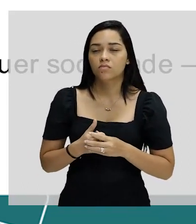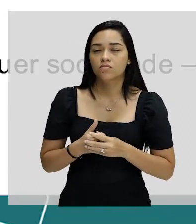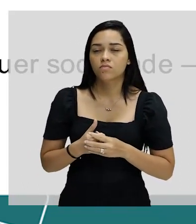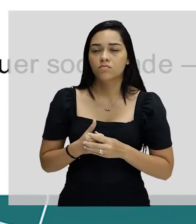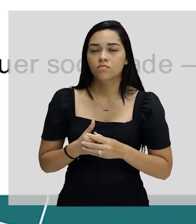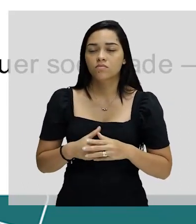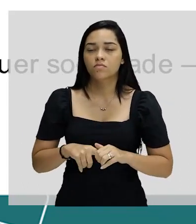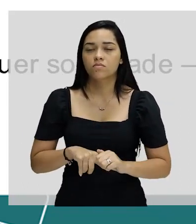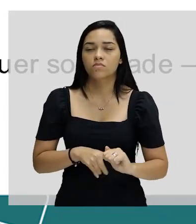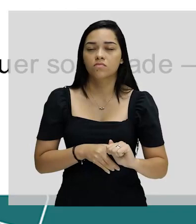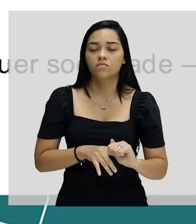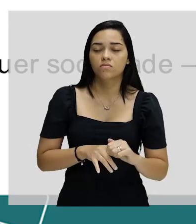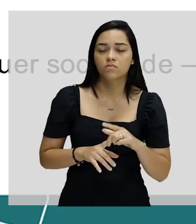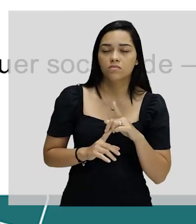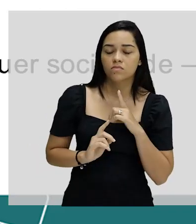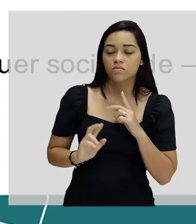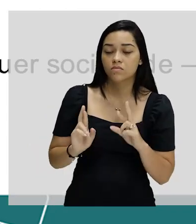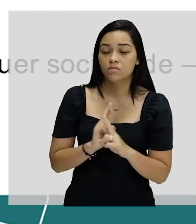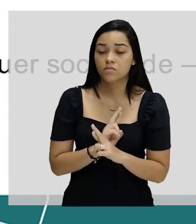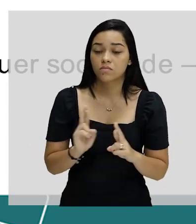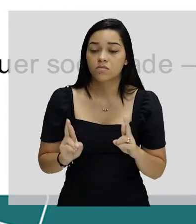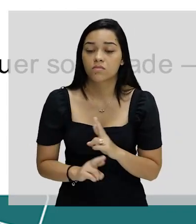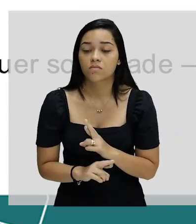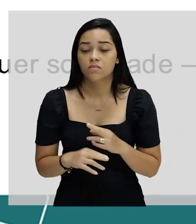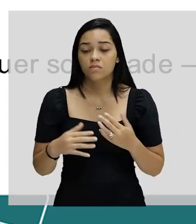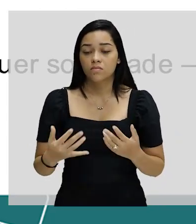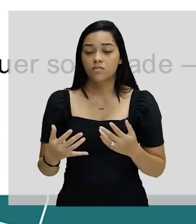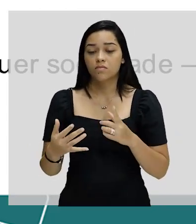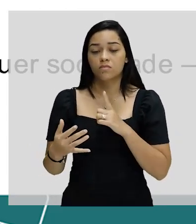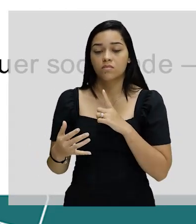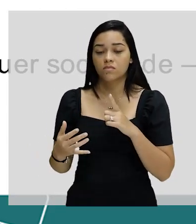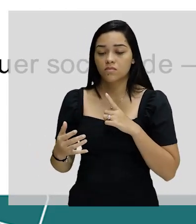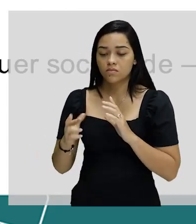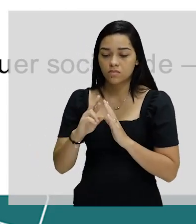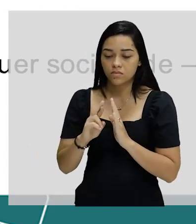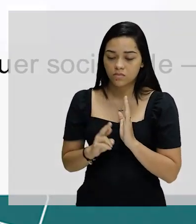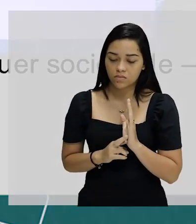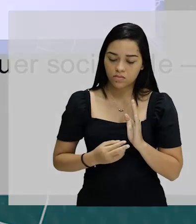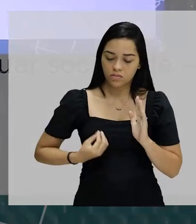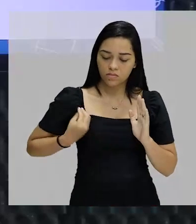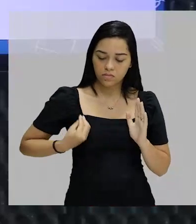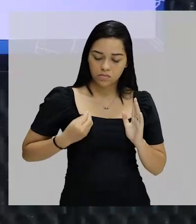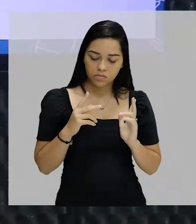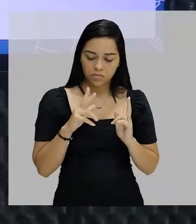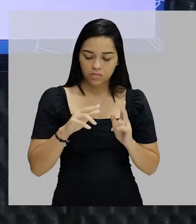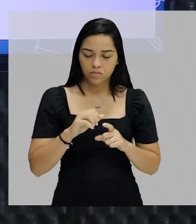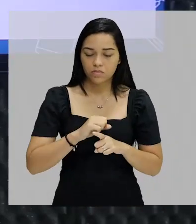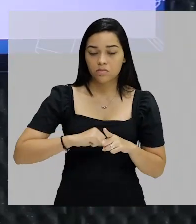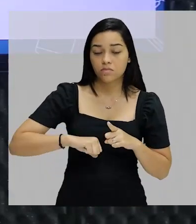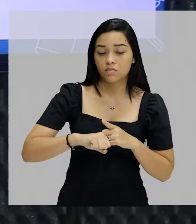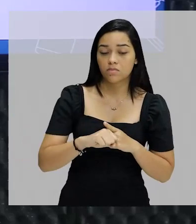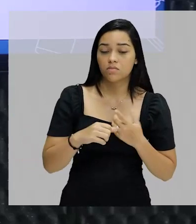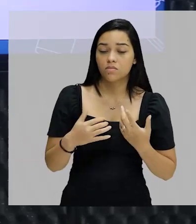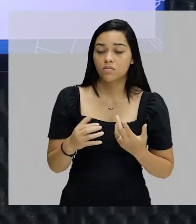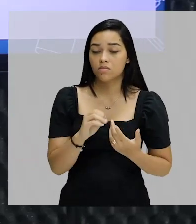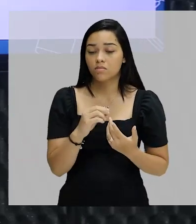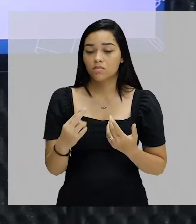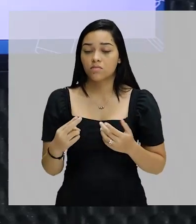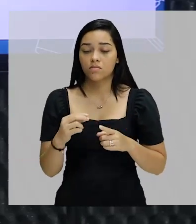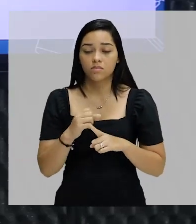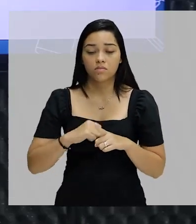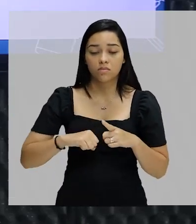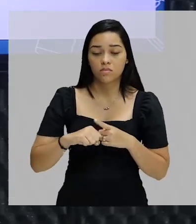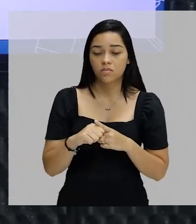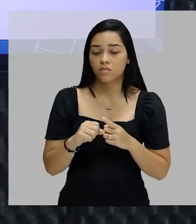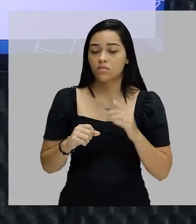existe a comparação. Quando se compara, por exemplo, os padrões de vida de indivíduos de uma mesma sociedade ou de sociedades